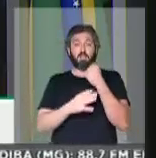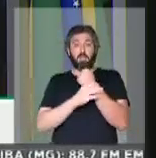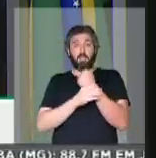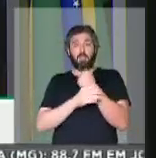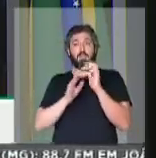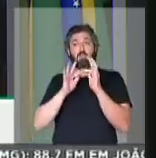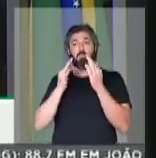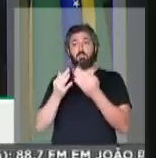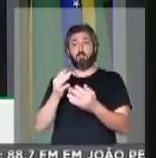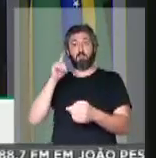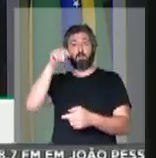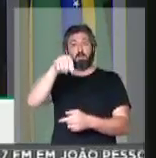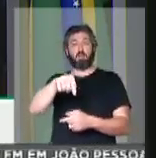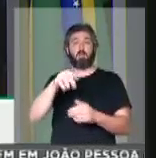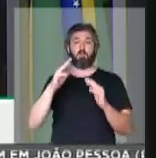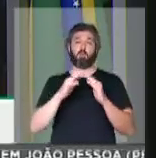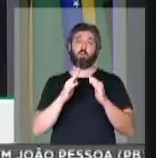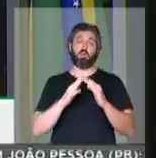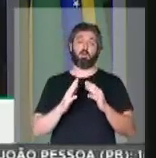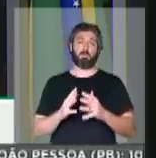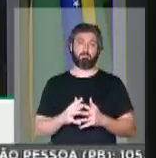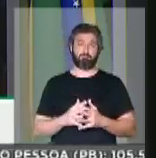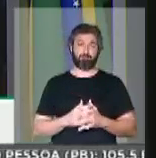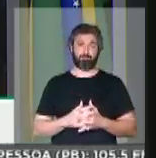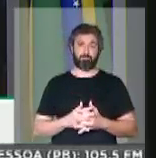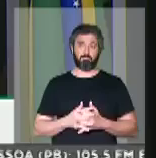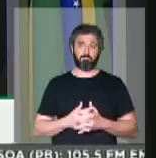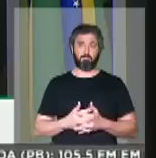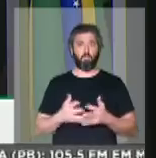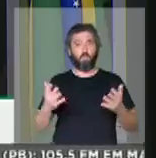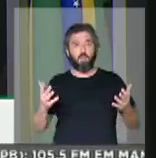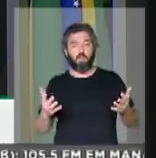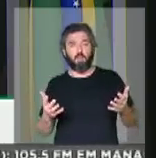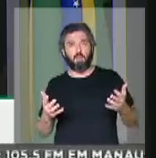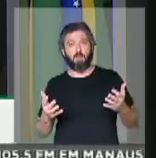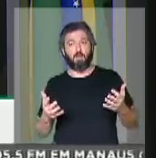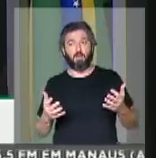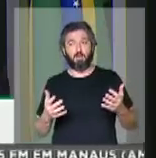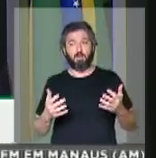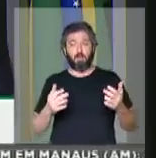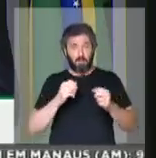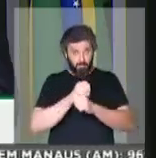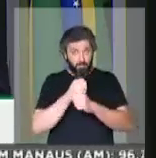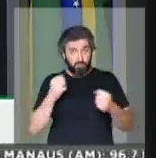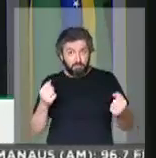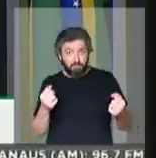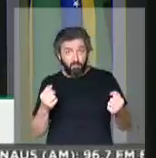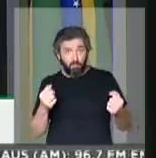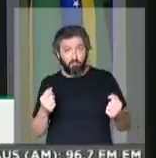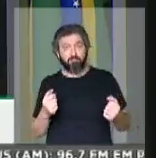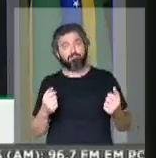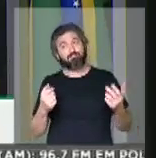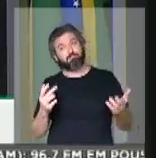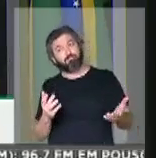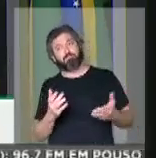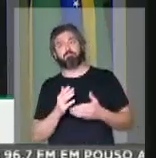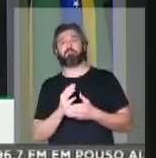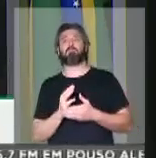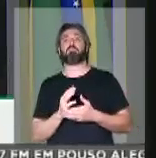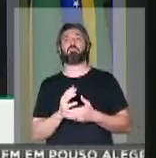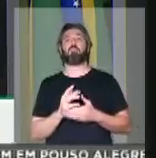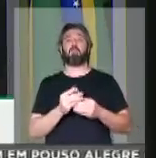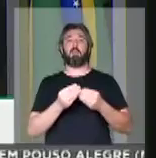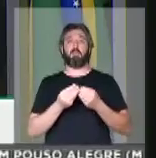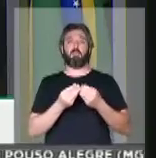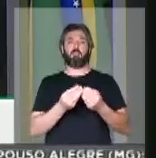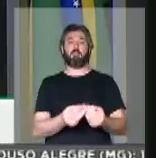segurança das famílias que ali residem. Ora, se isso é humanamente impossível, nós